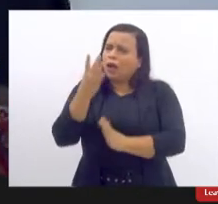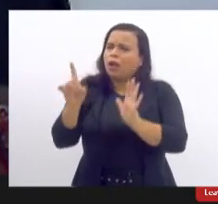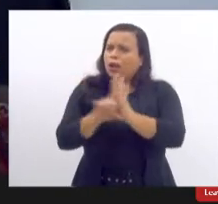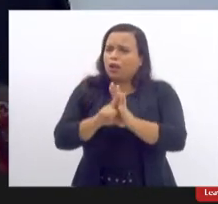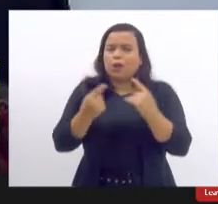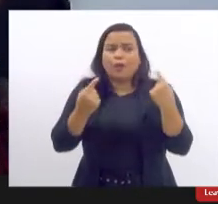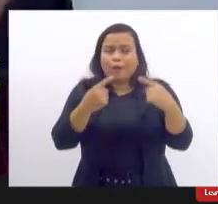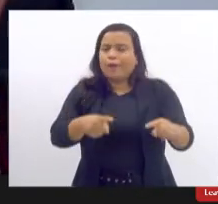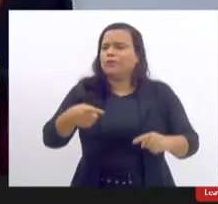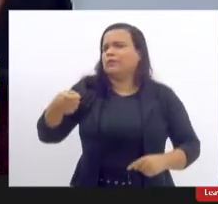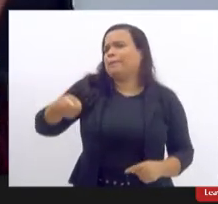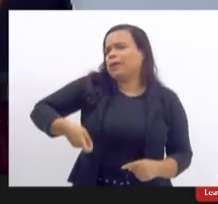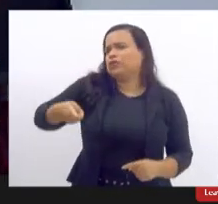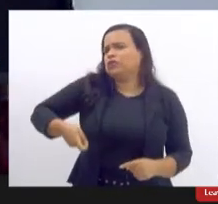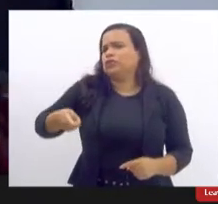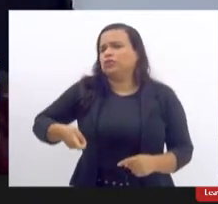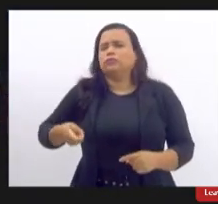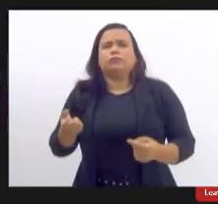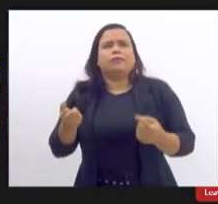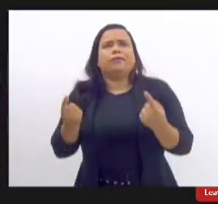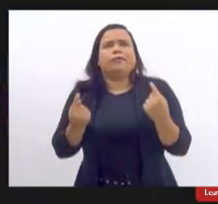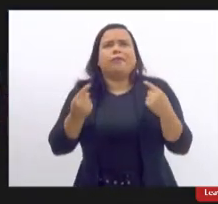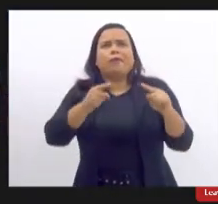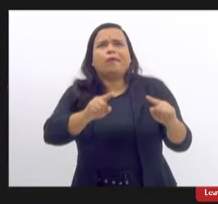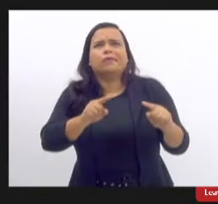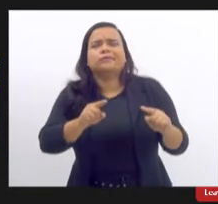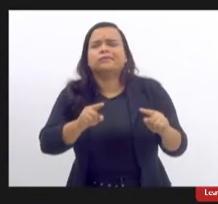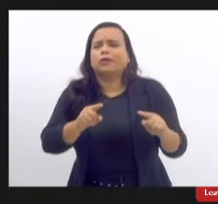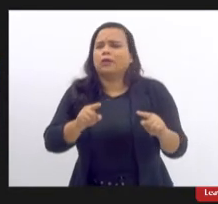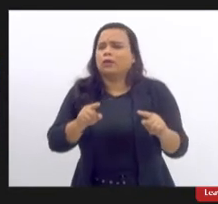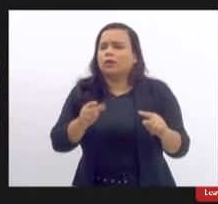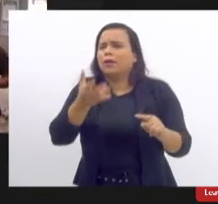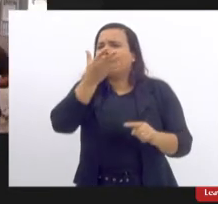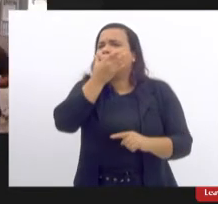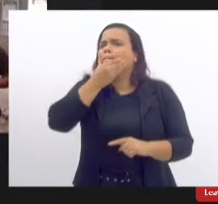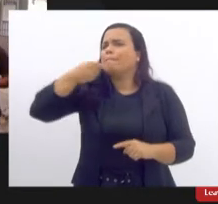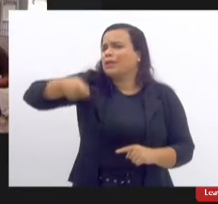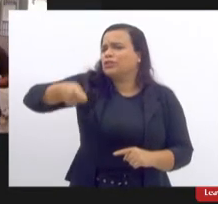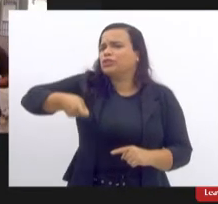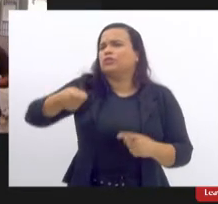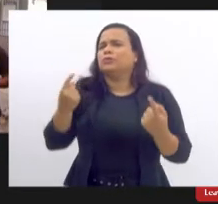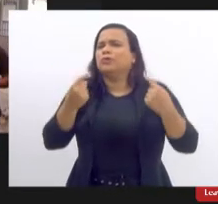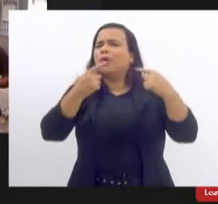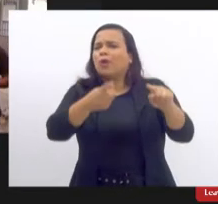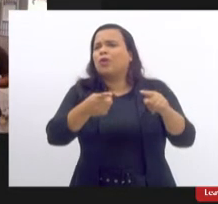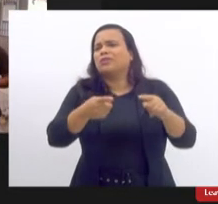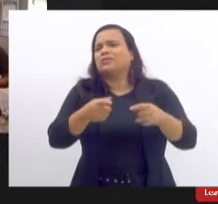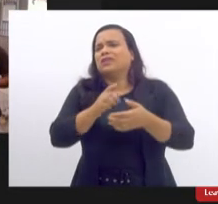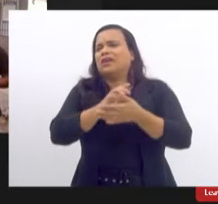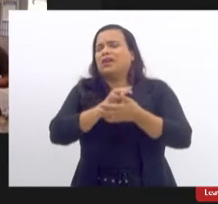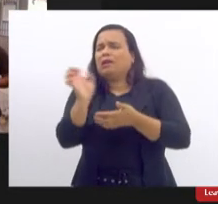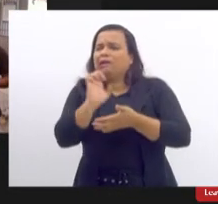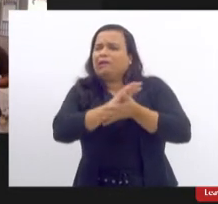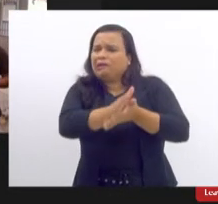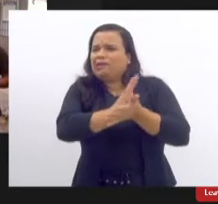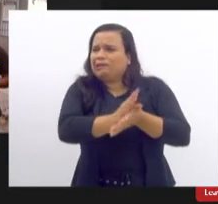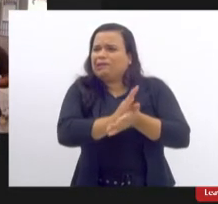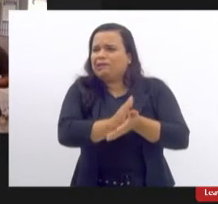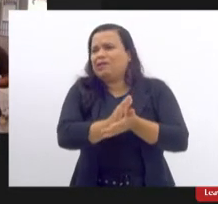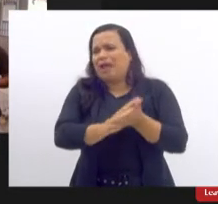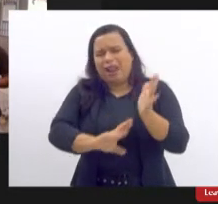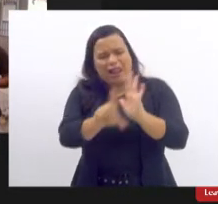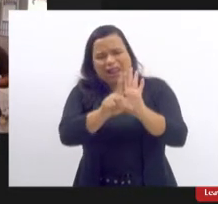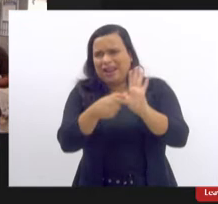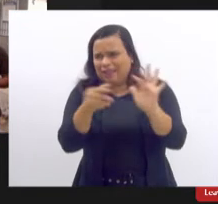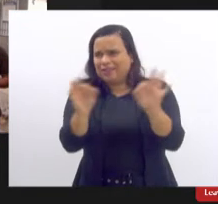lgbtfobia imagina se eu vou ser ingênuo de achar que vou acabar com o machismo com uma lei ou que vou acabar com a lgbtfobia